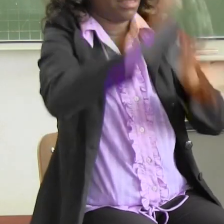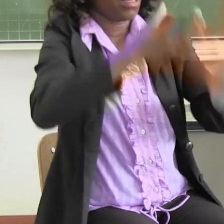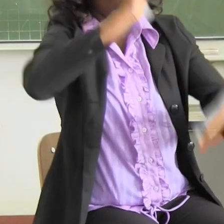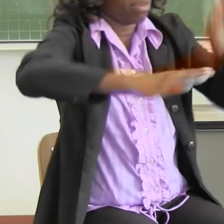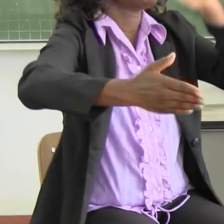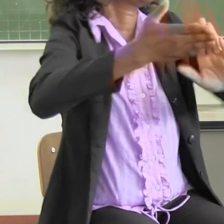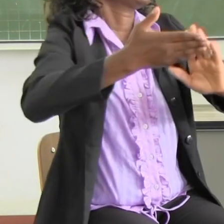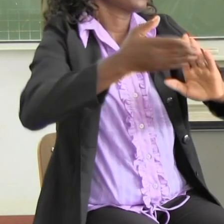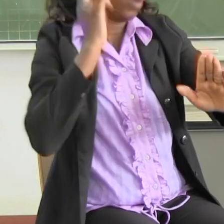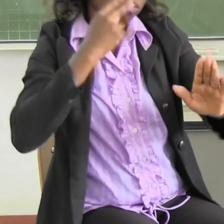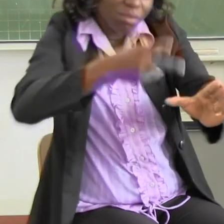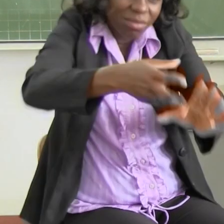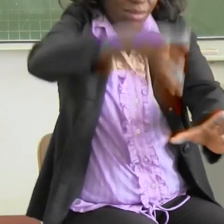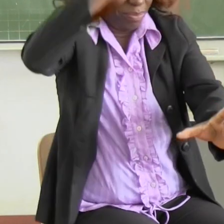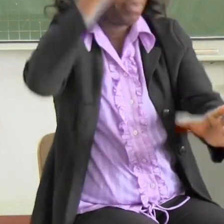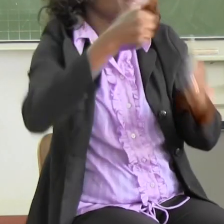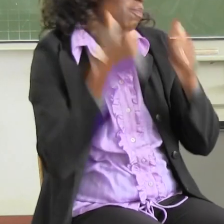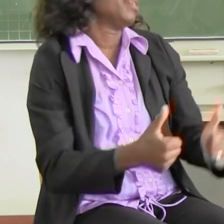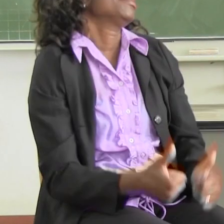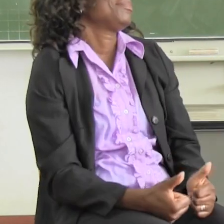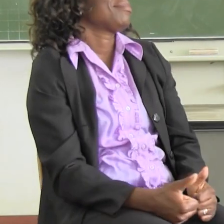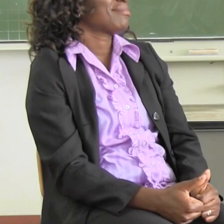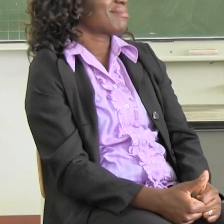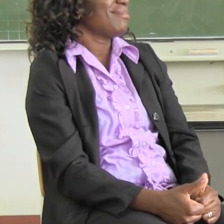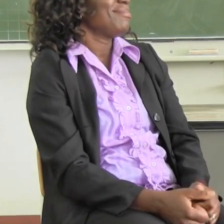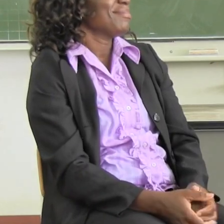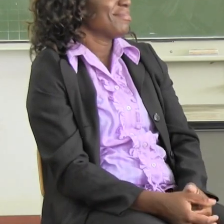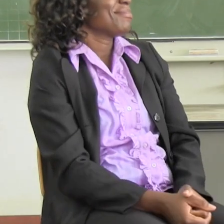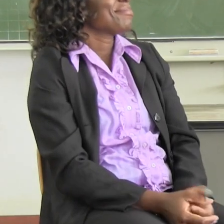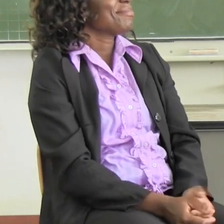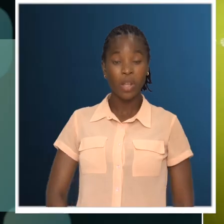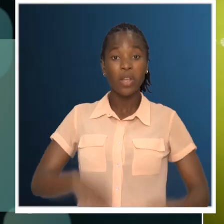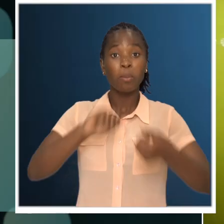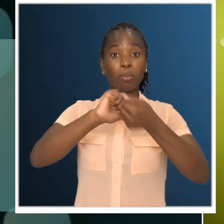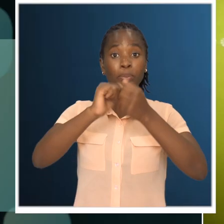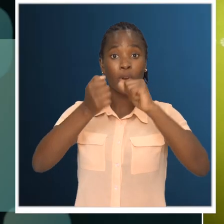Melhor é que usa a língua de sinais. O professor deve usar a língua de sinais para podermos entender.